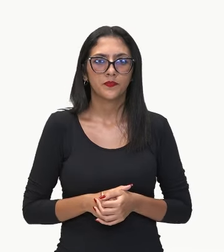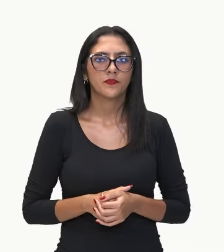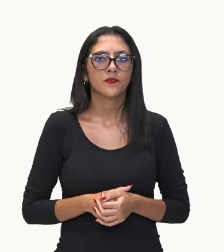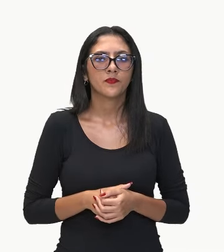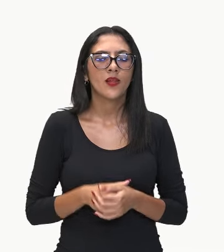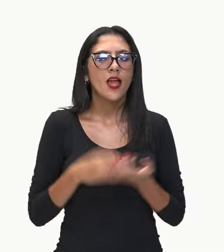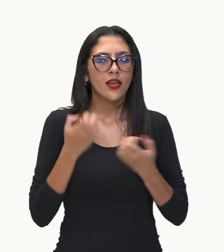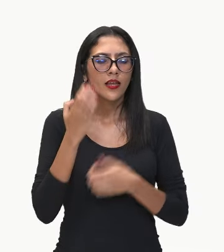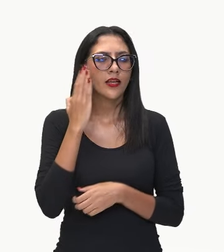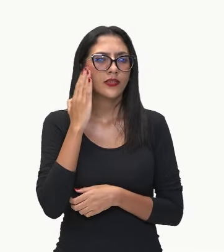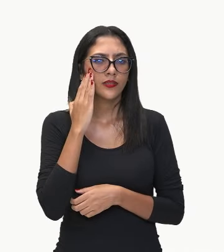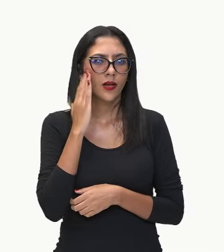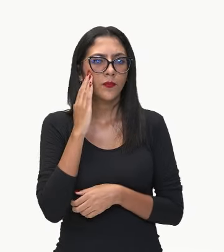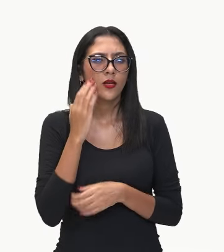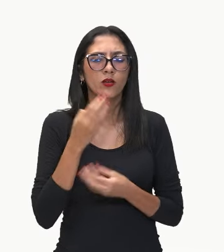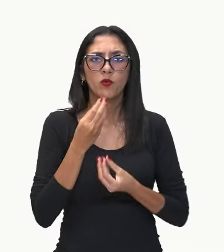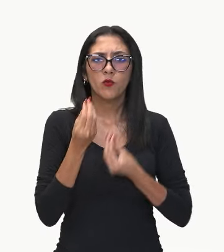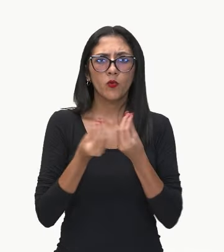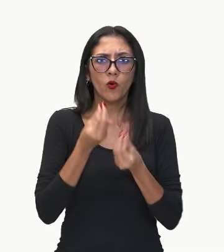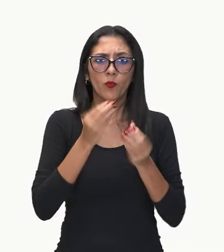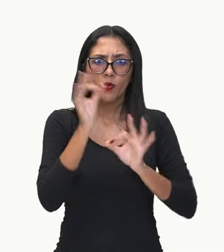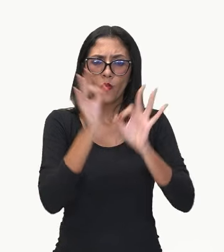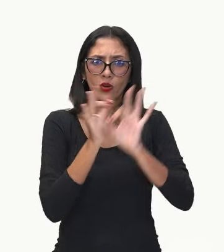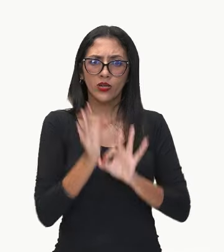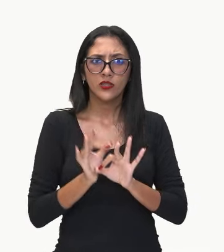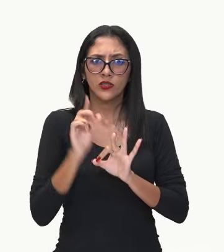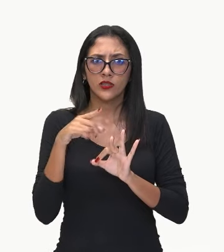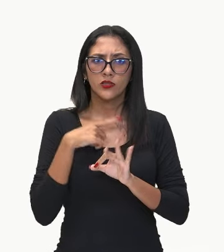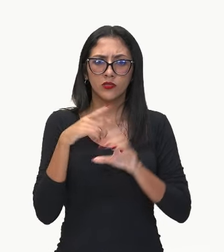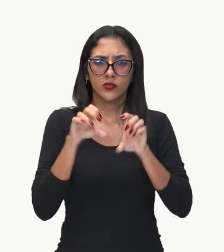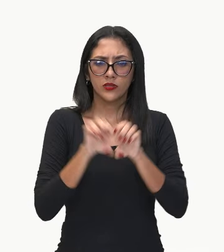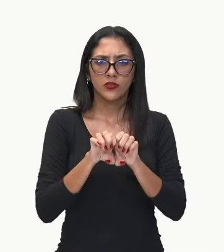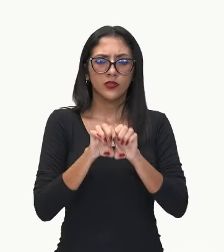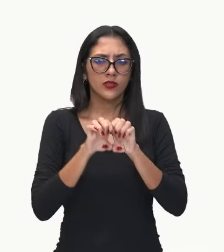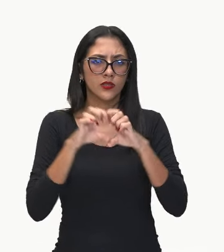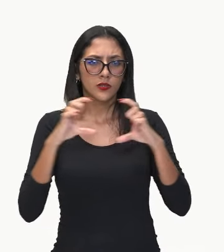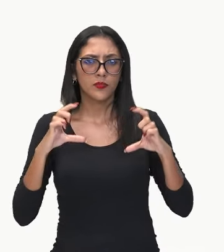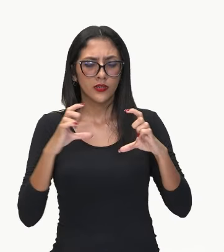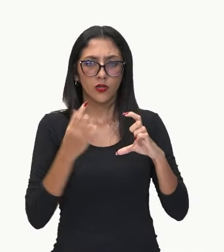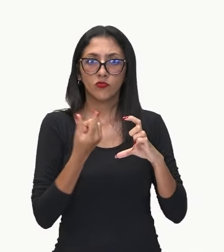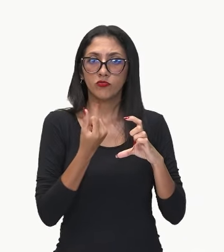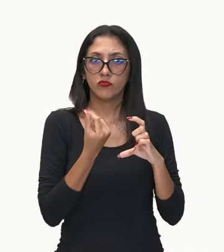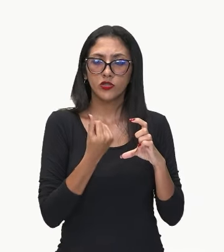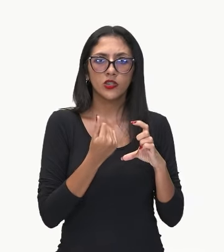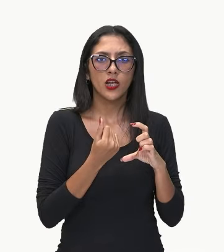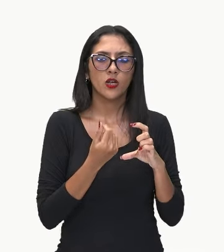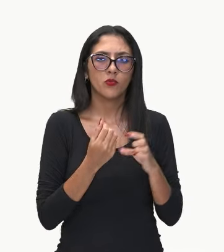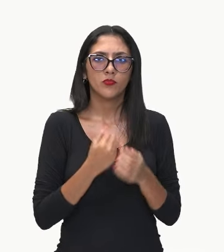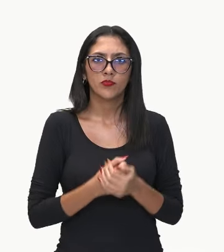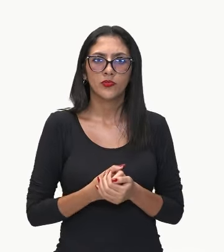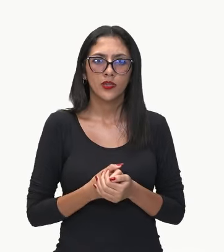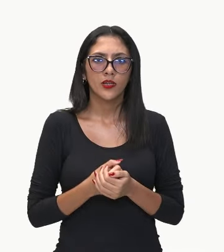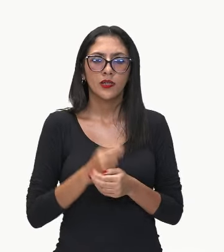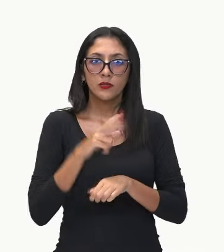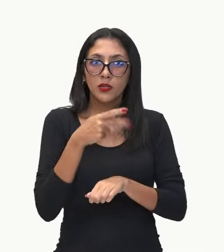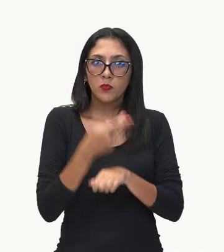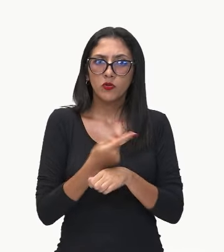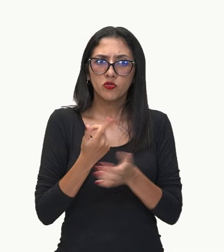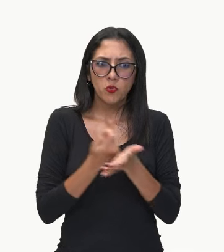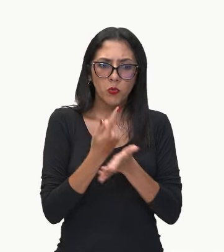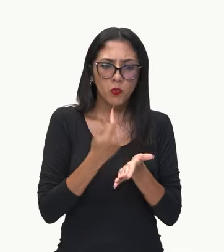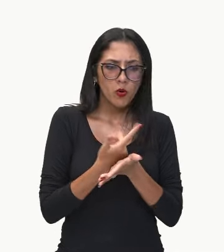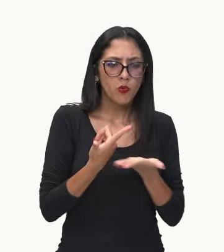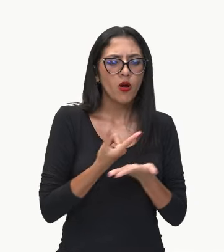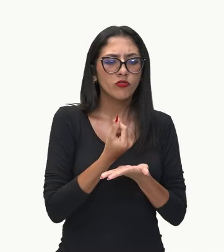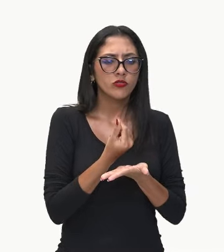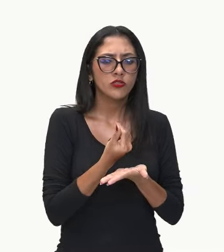qual a expressão numérica que representa o troco de Ana após realizar toda essa compra.